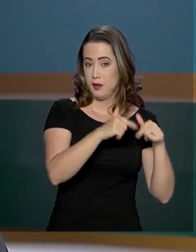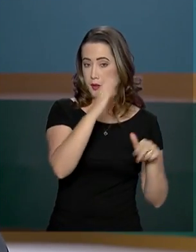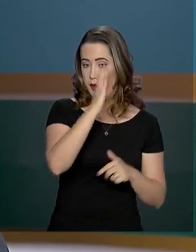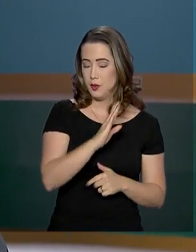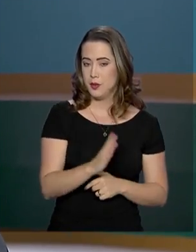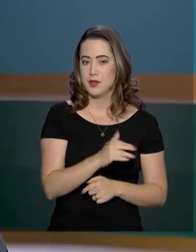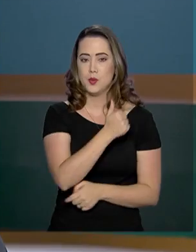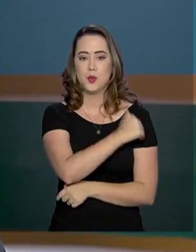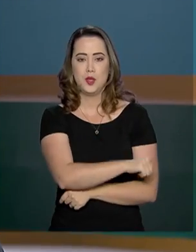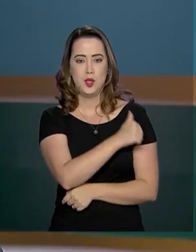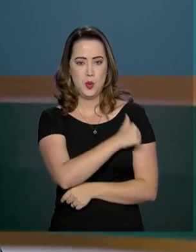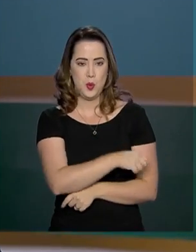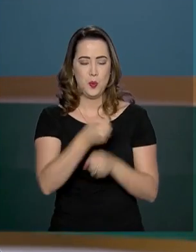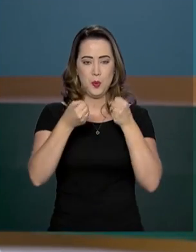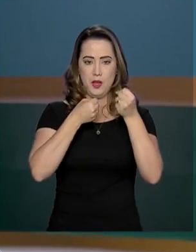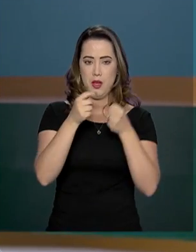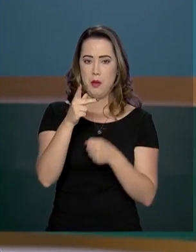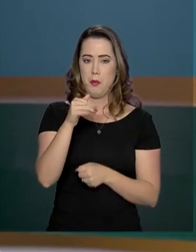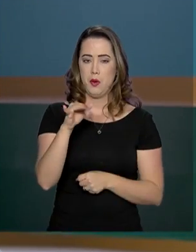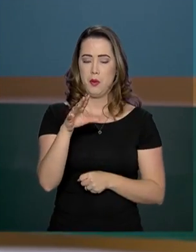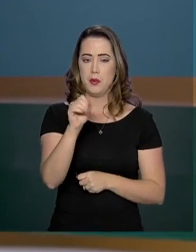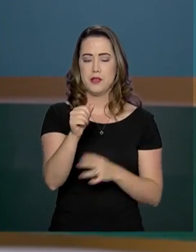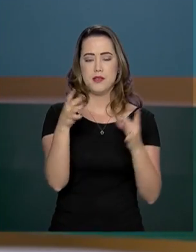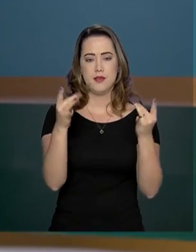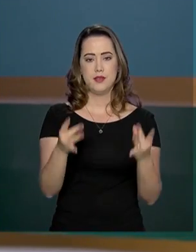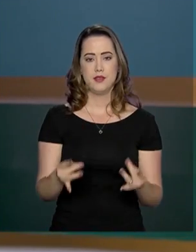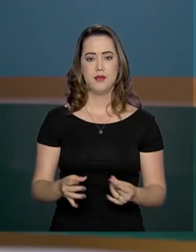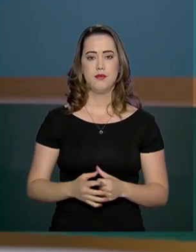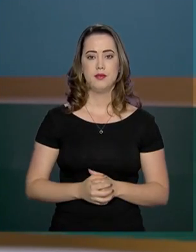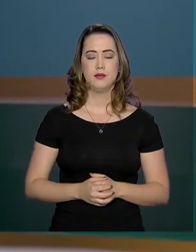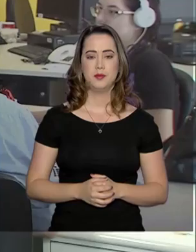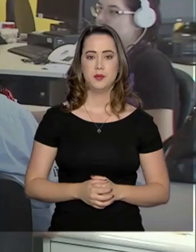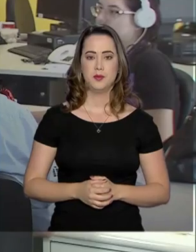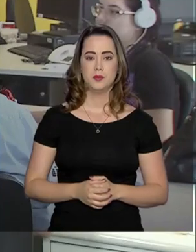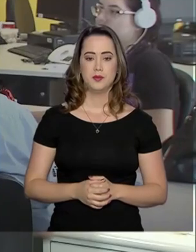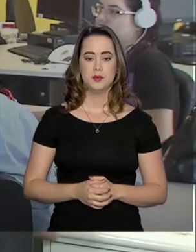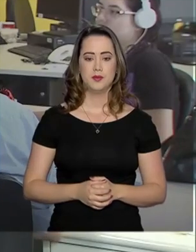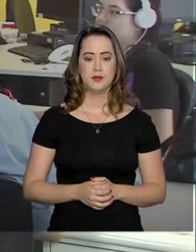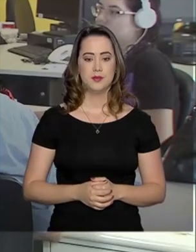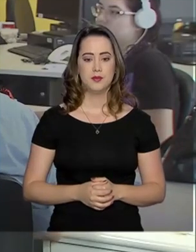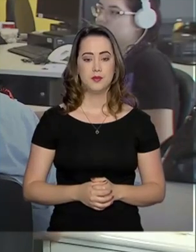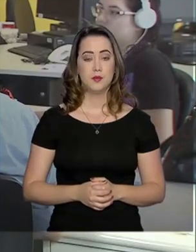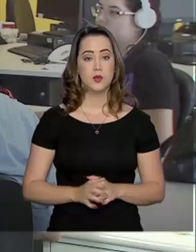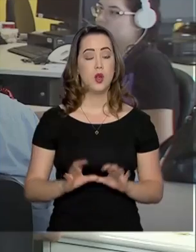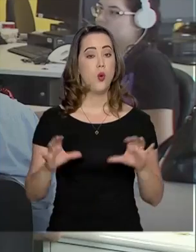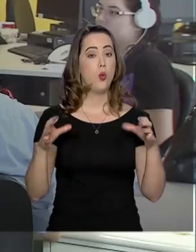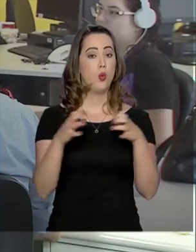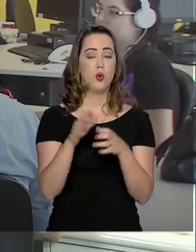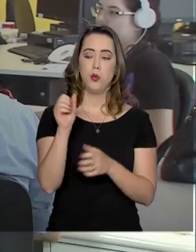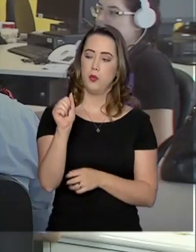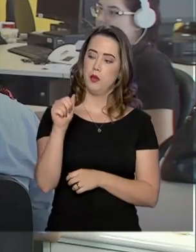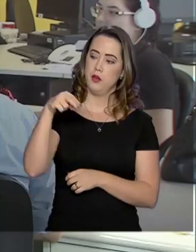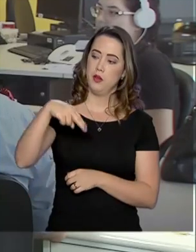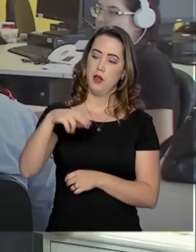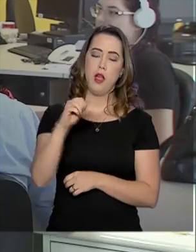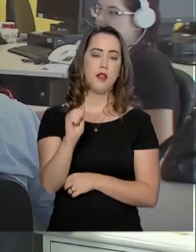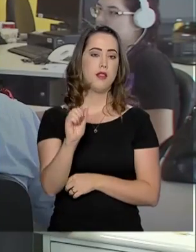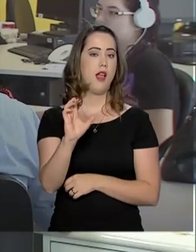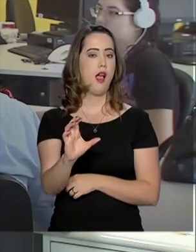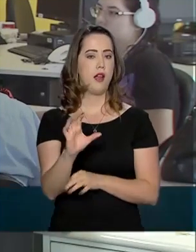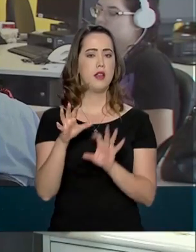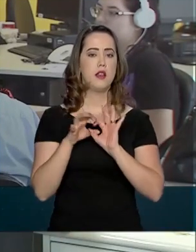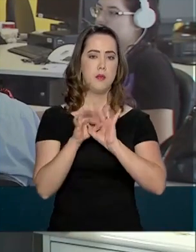Do Rio de Janeiro, a repórter Priscila Terezo tem os detalhes. A Agência Nacional de Aviação Civil, a ANAC,